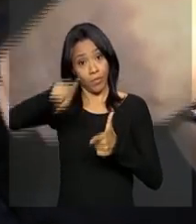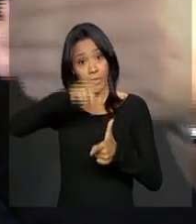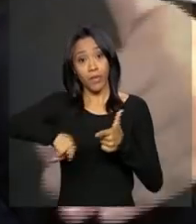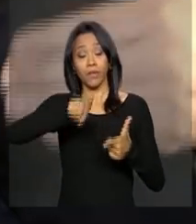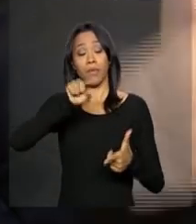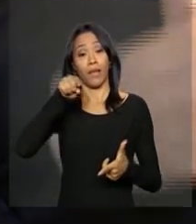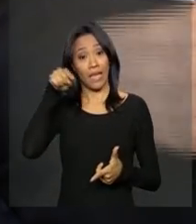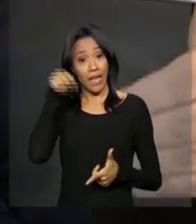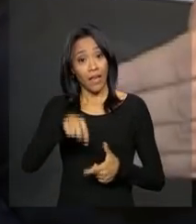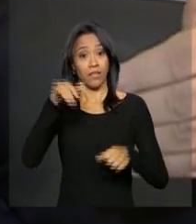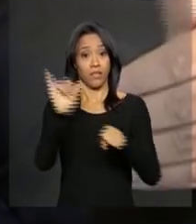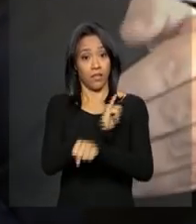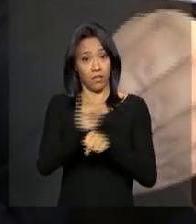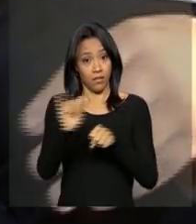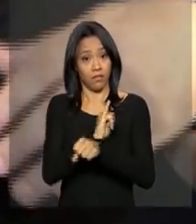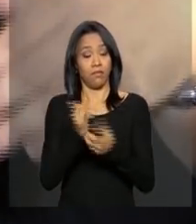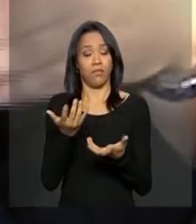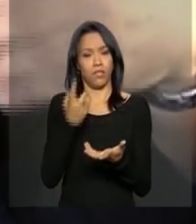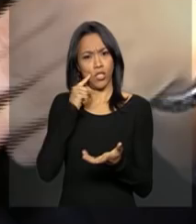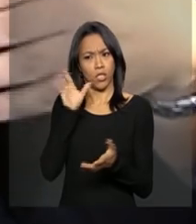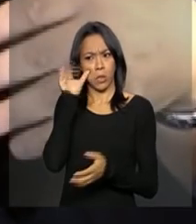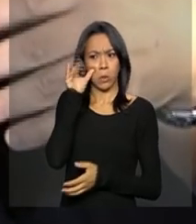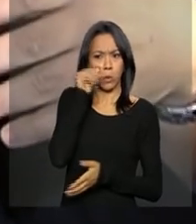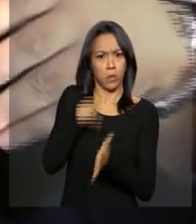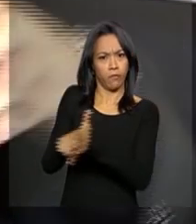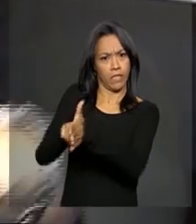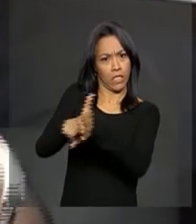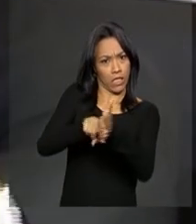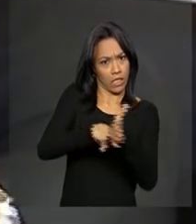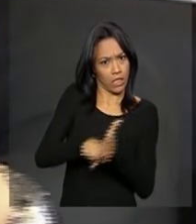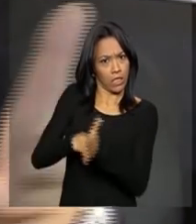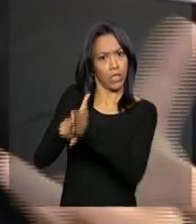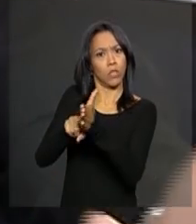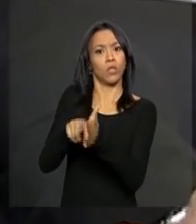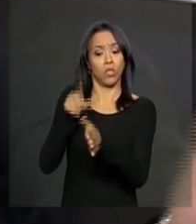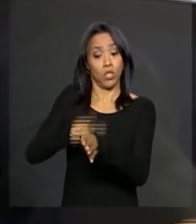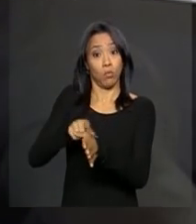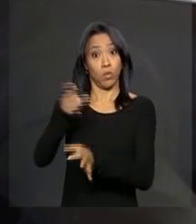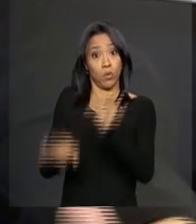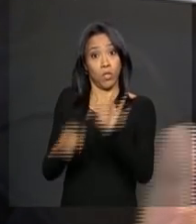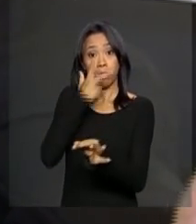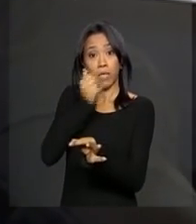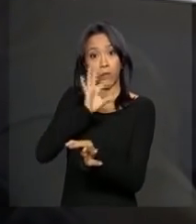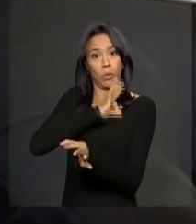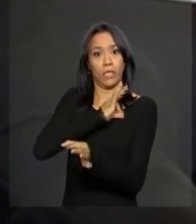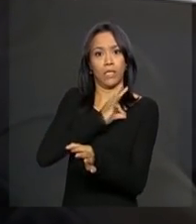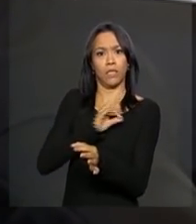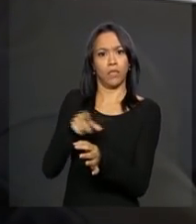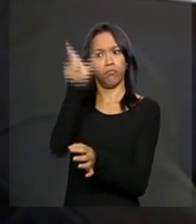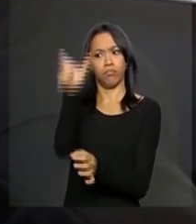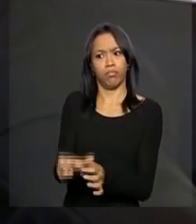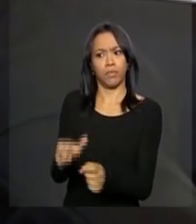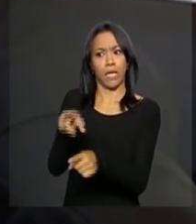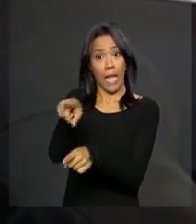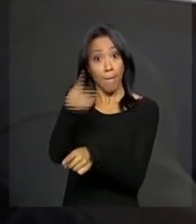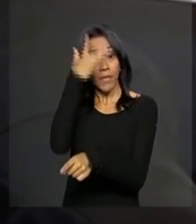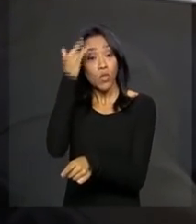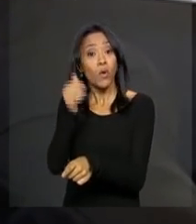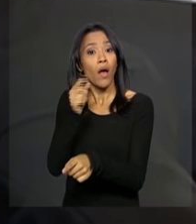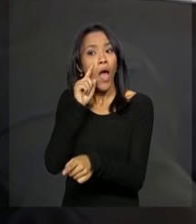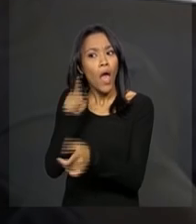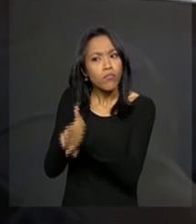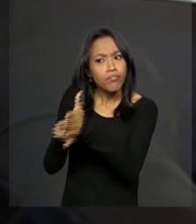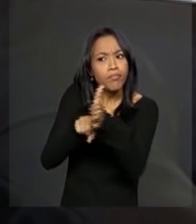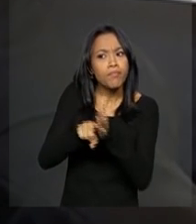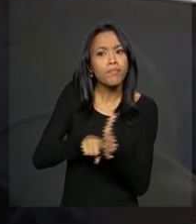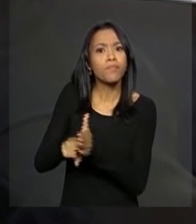esse método de ação, esse método, vamos dizer, de uma justiça policial acaba tratando o investigado não como um ser